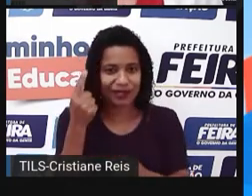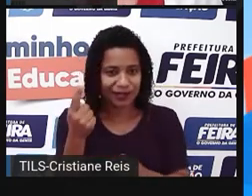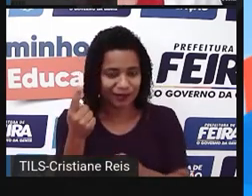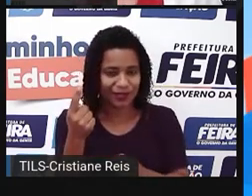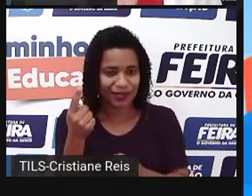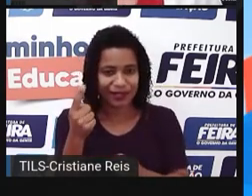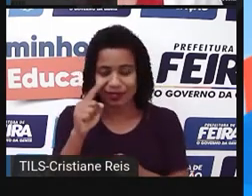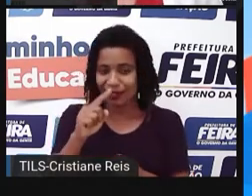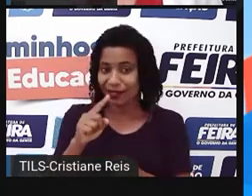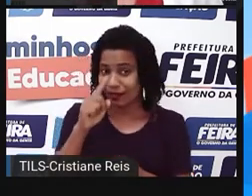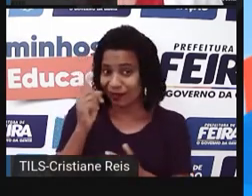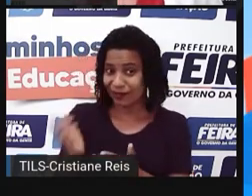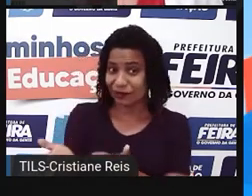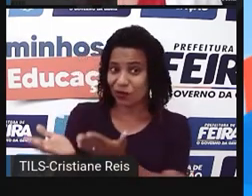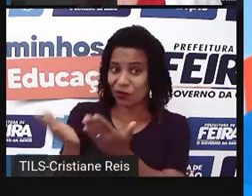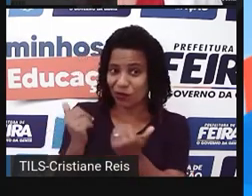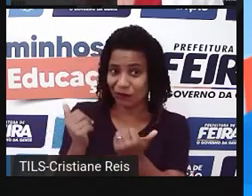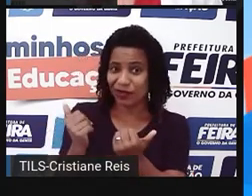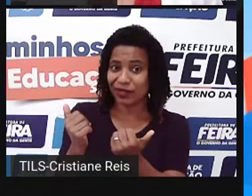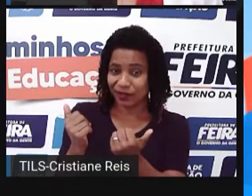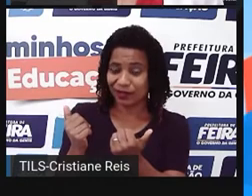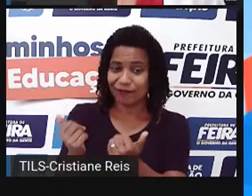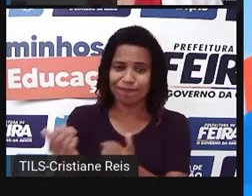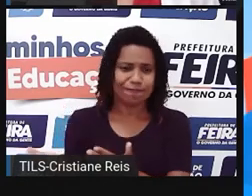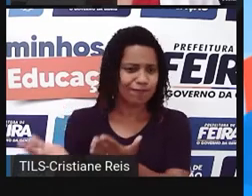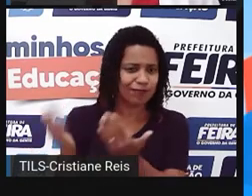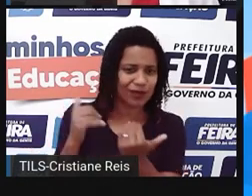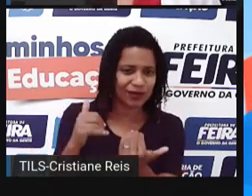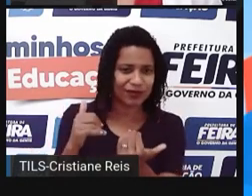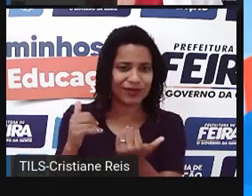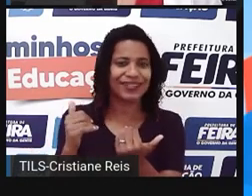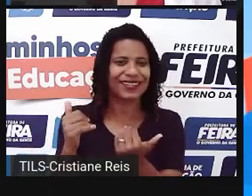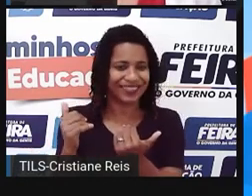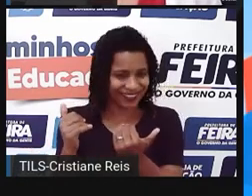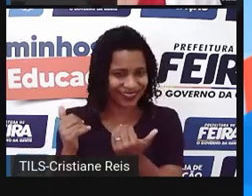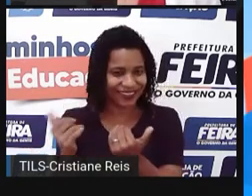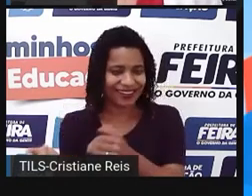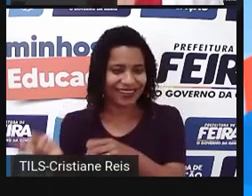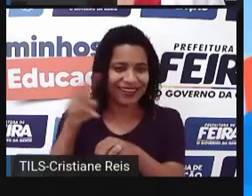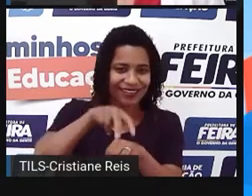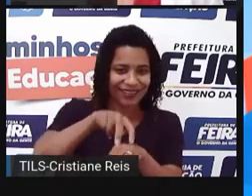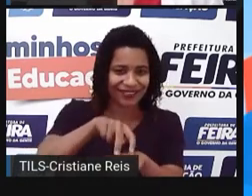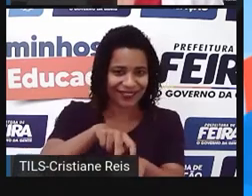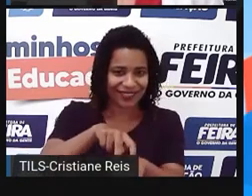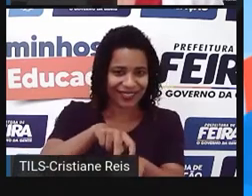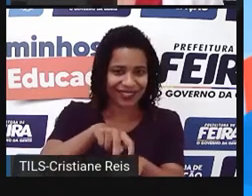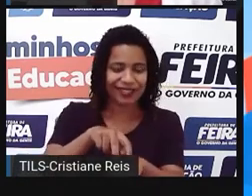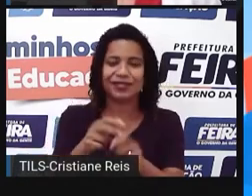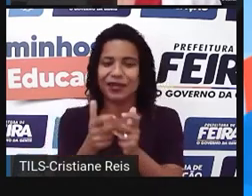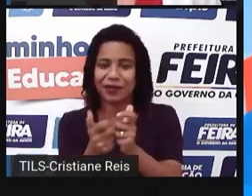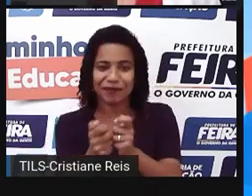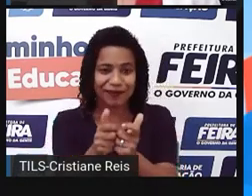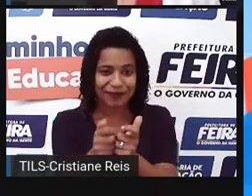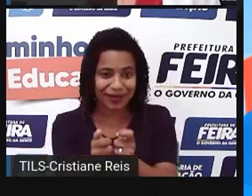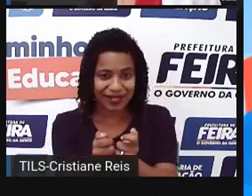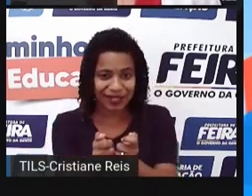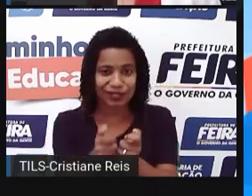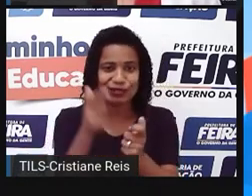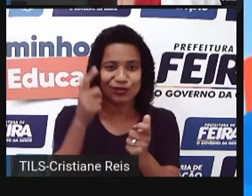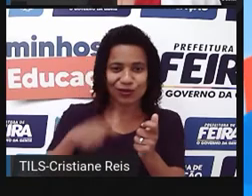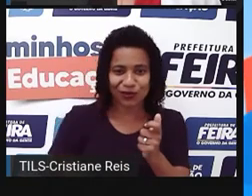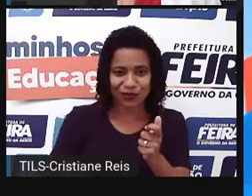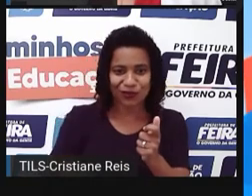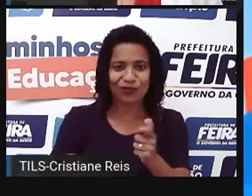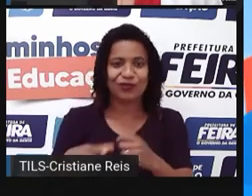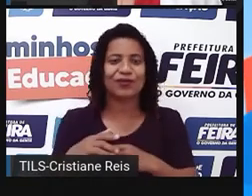dá um comando, né? Uma instrução, embarque em uma missão. Play again. Jogue novamente. Ignore and